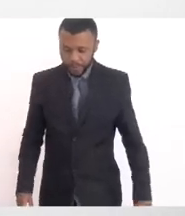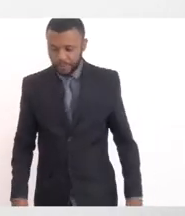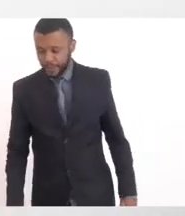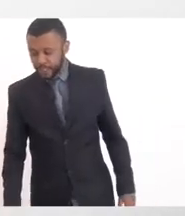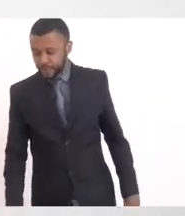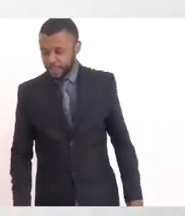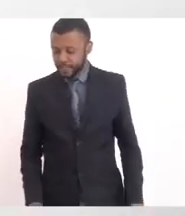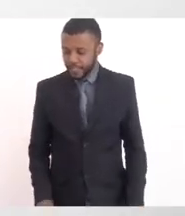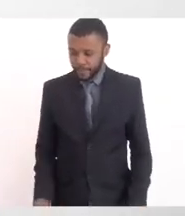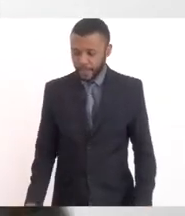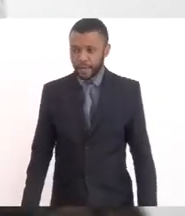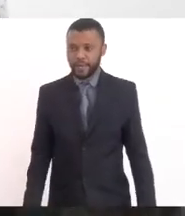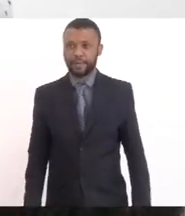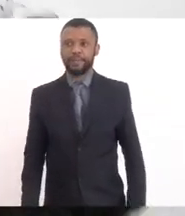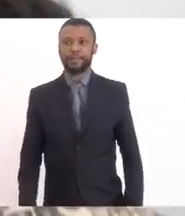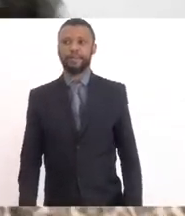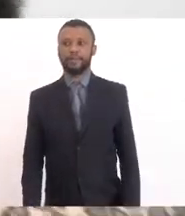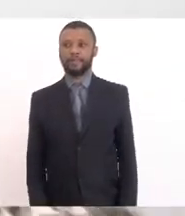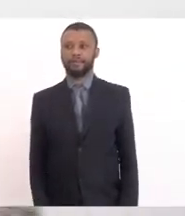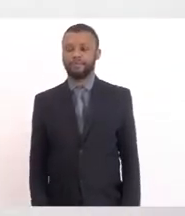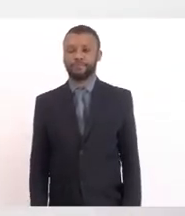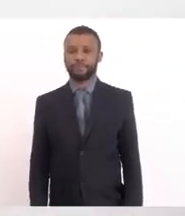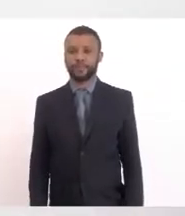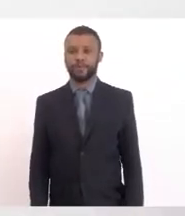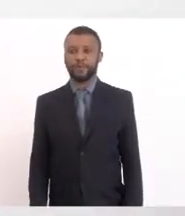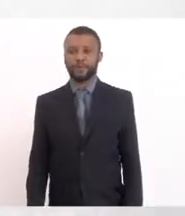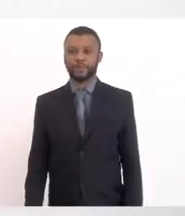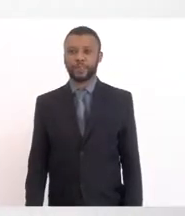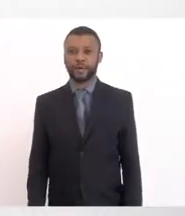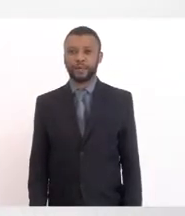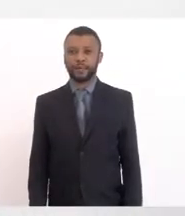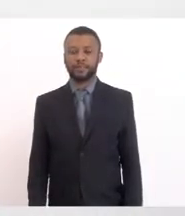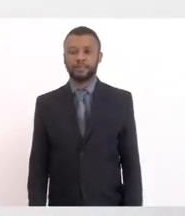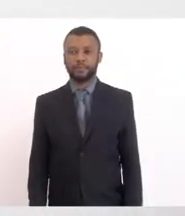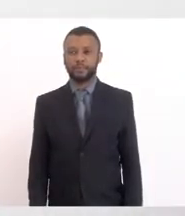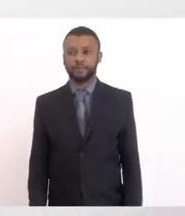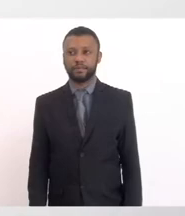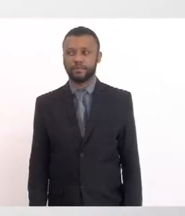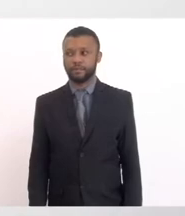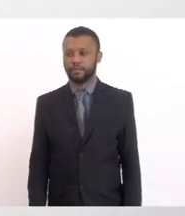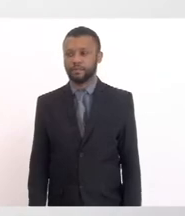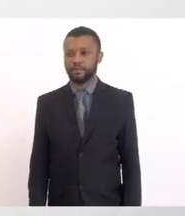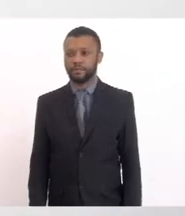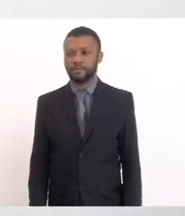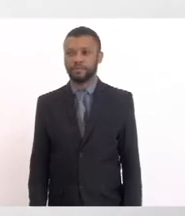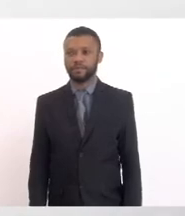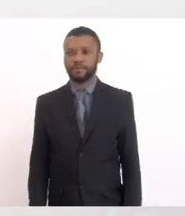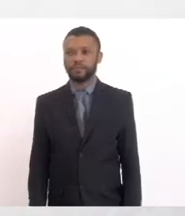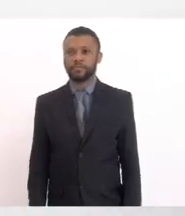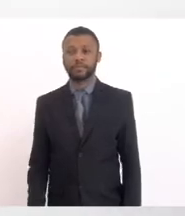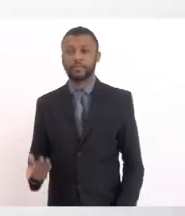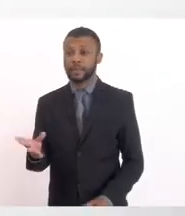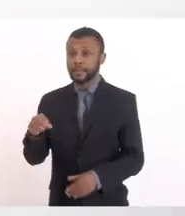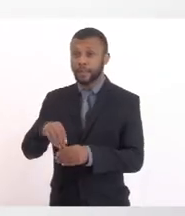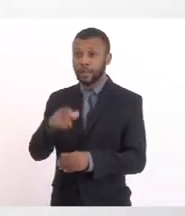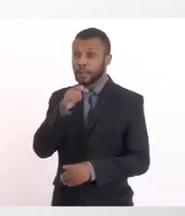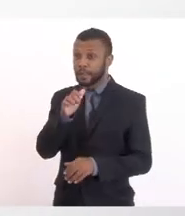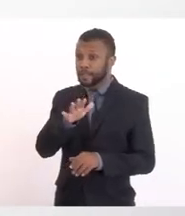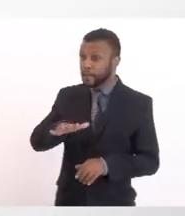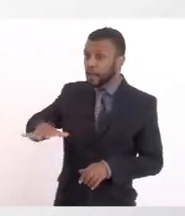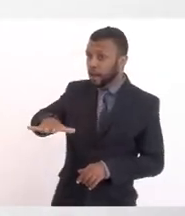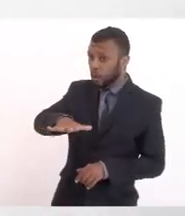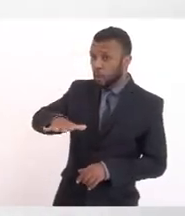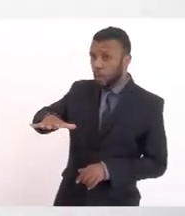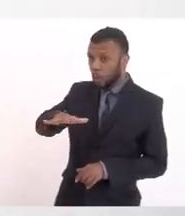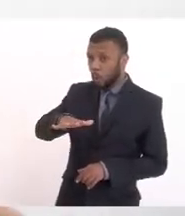A área dos pescadores Crustáceos e peixes Que engordaram Dentro da lagoa Se liberam E pelo